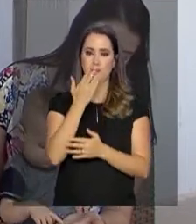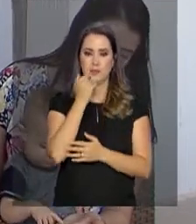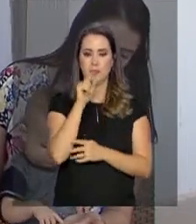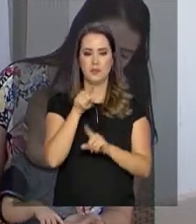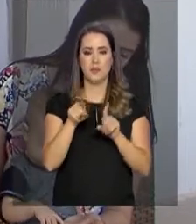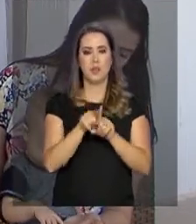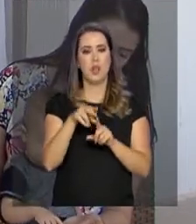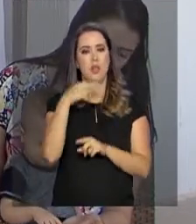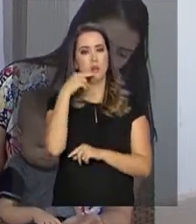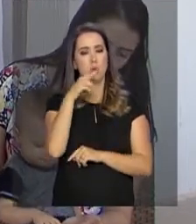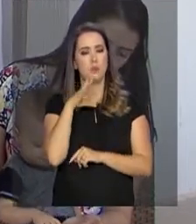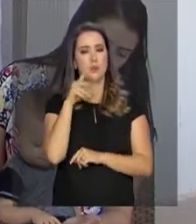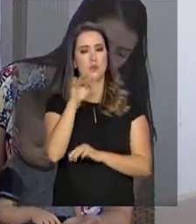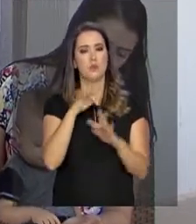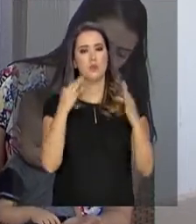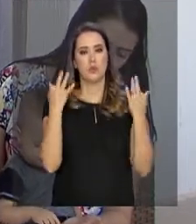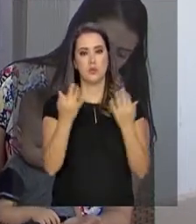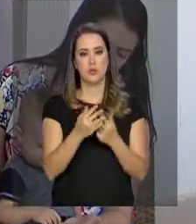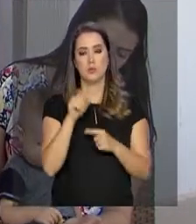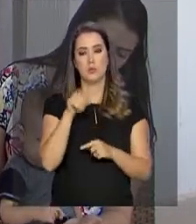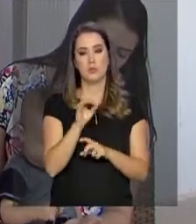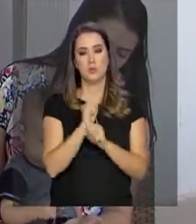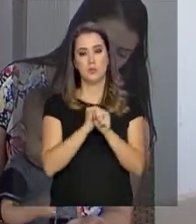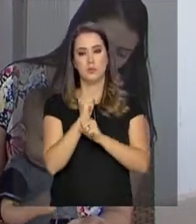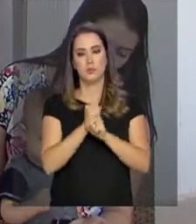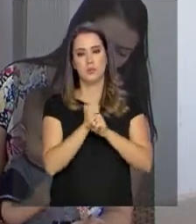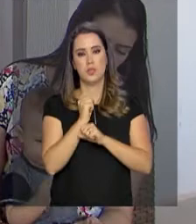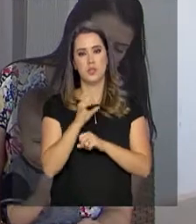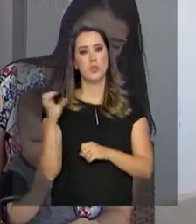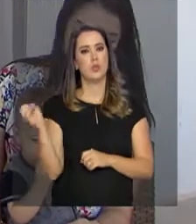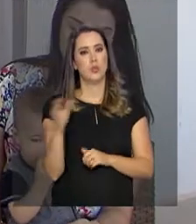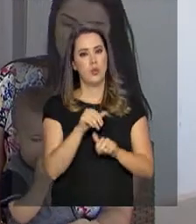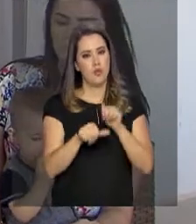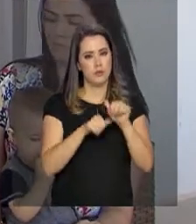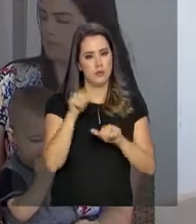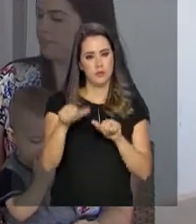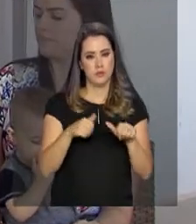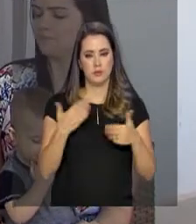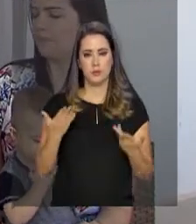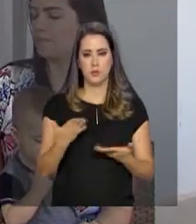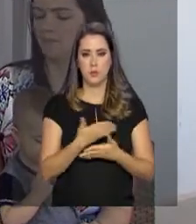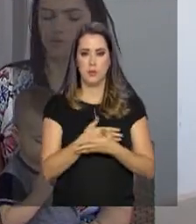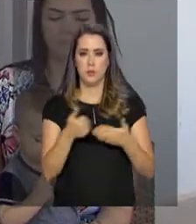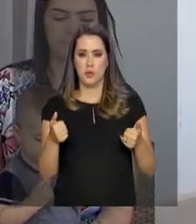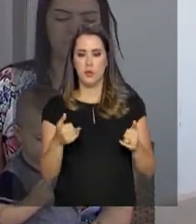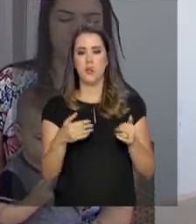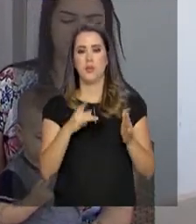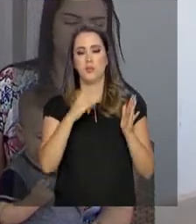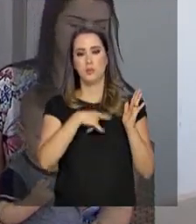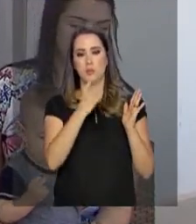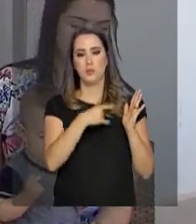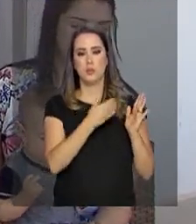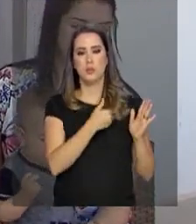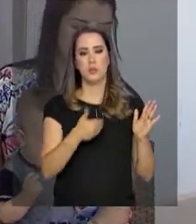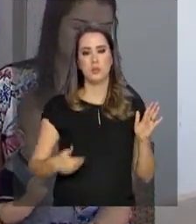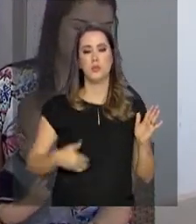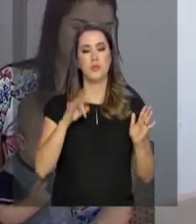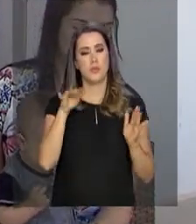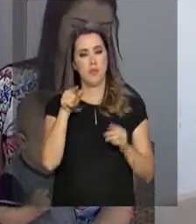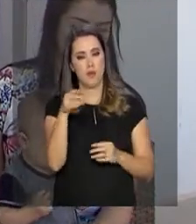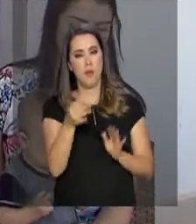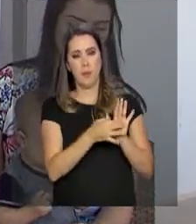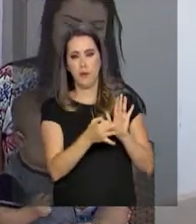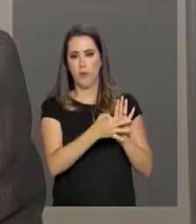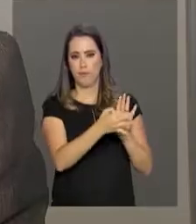e a nutrição de toda a família. E este ano será atualizada. E para melhorar o documento, governo federal quer receber